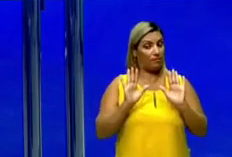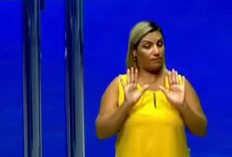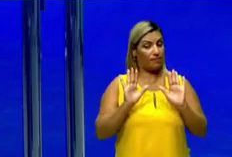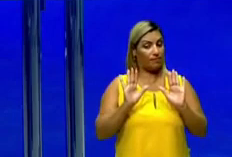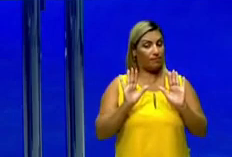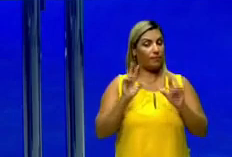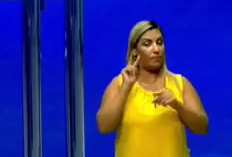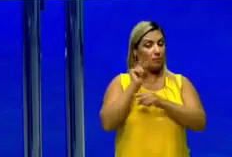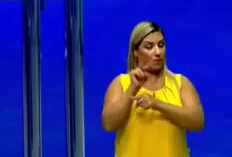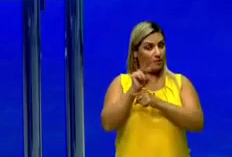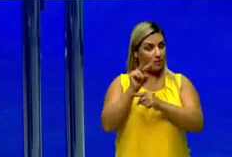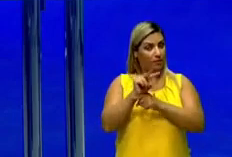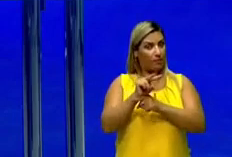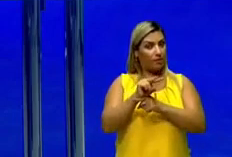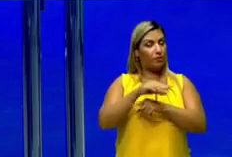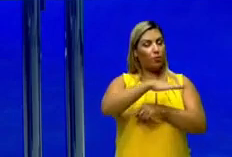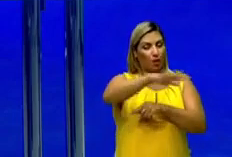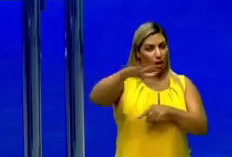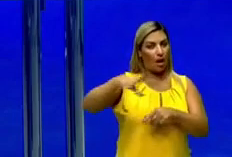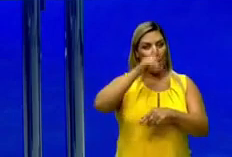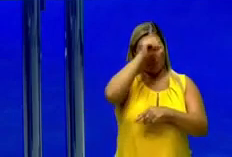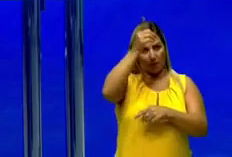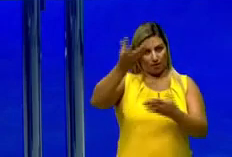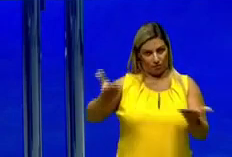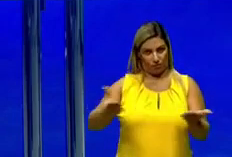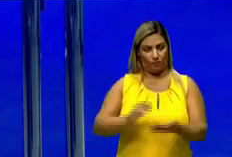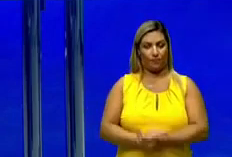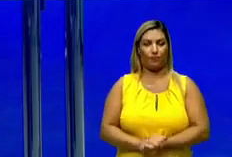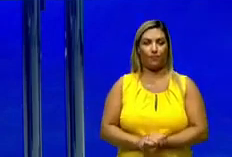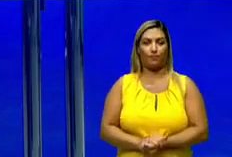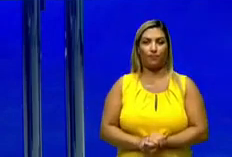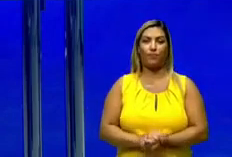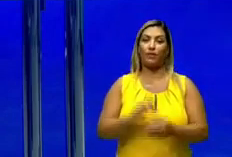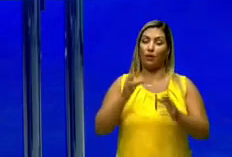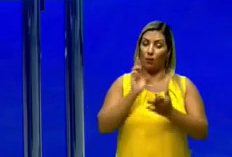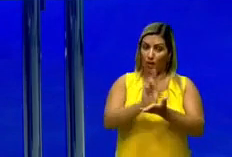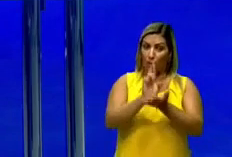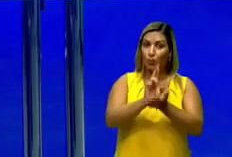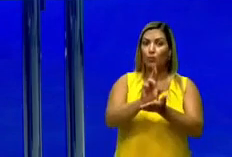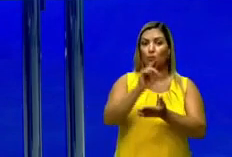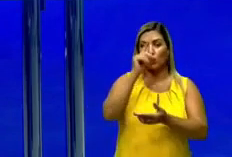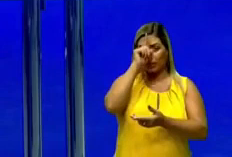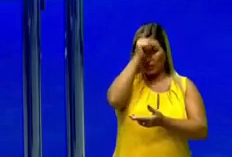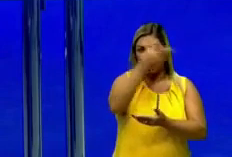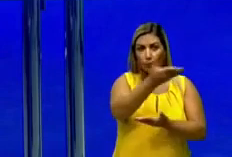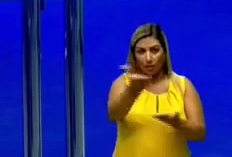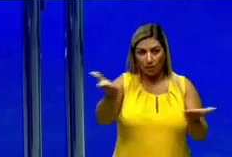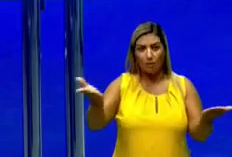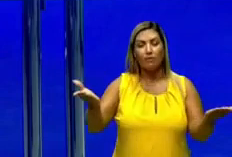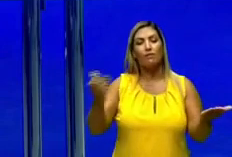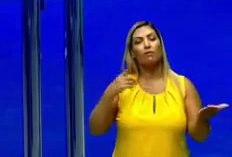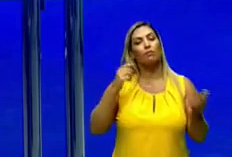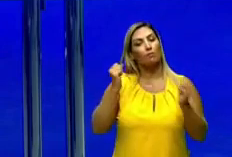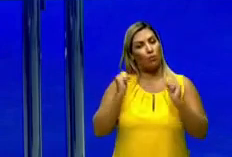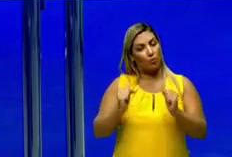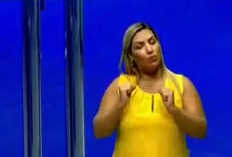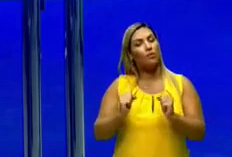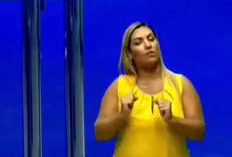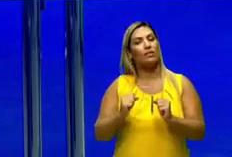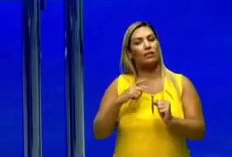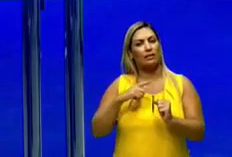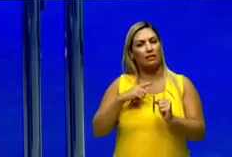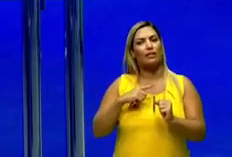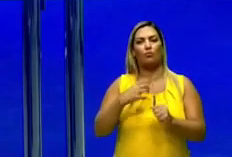preservando o meio. Então que o recurso natural, ele consiga ter ali também uma produção inteligente